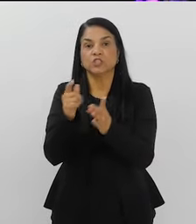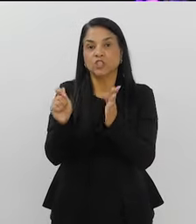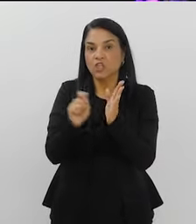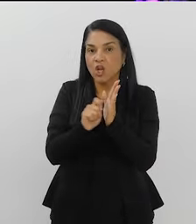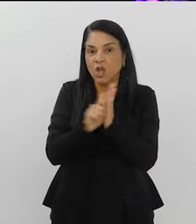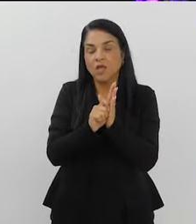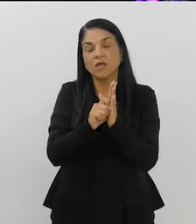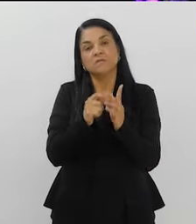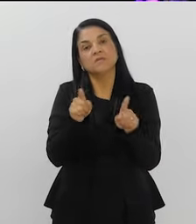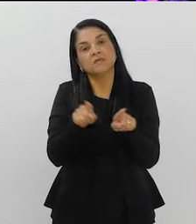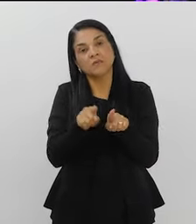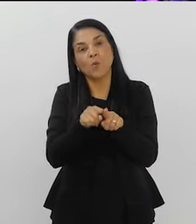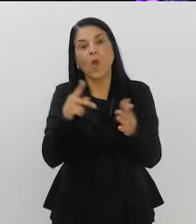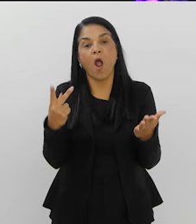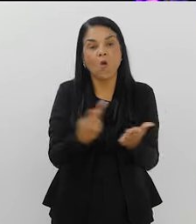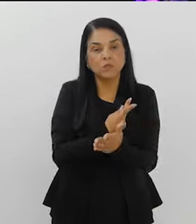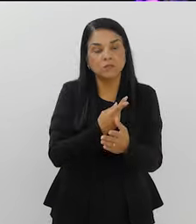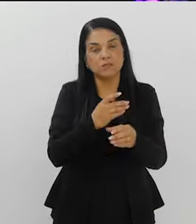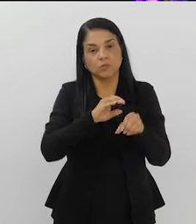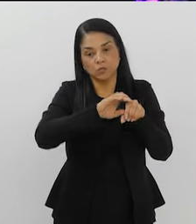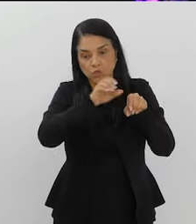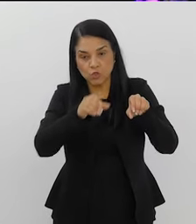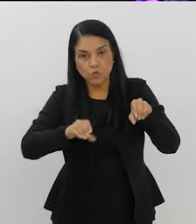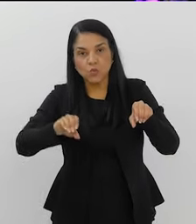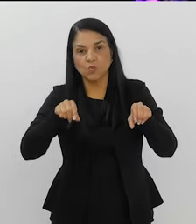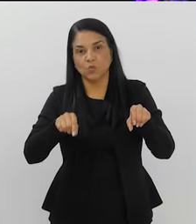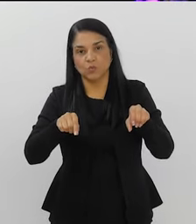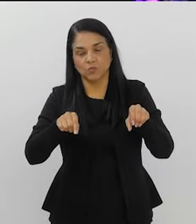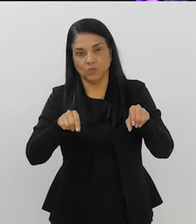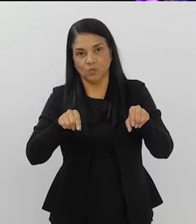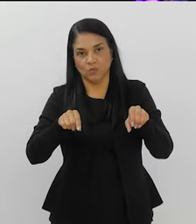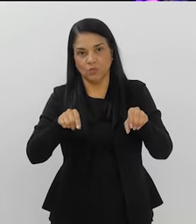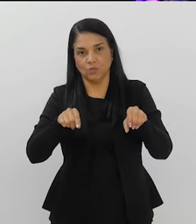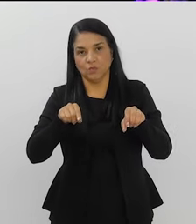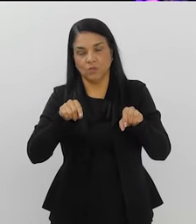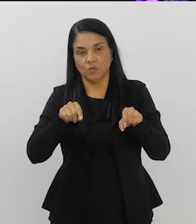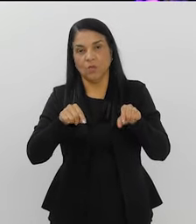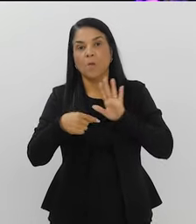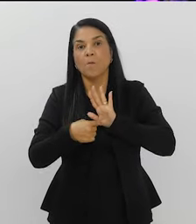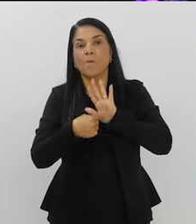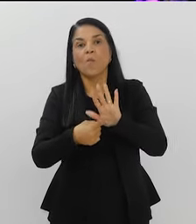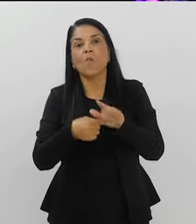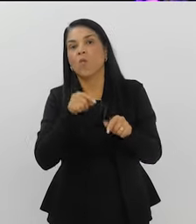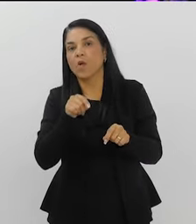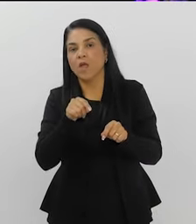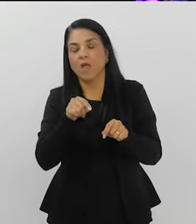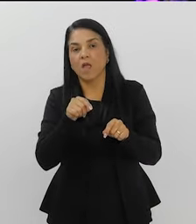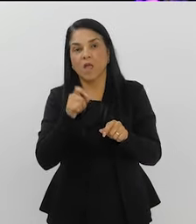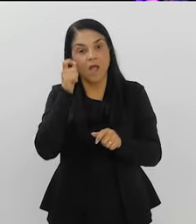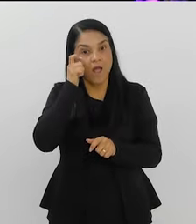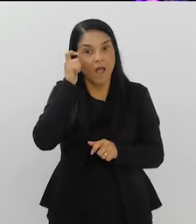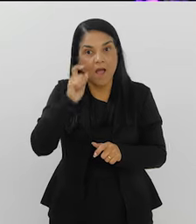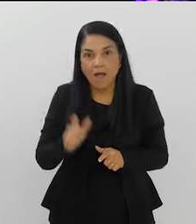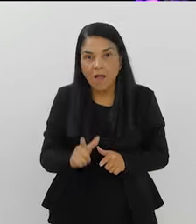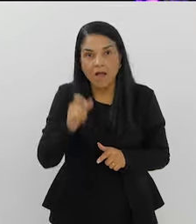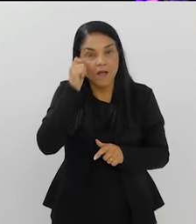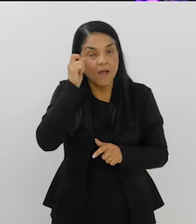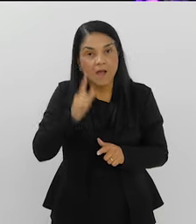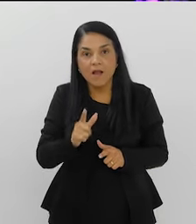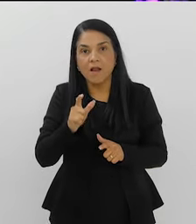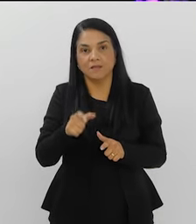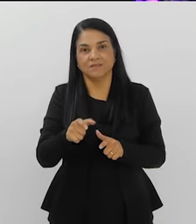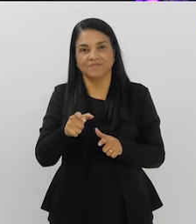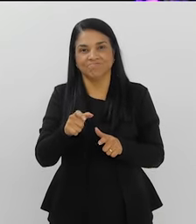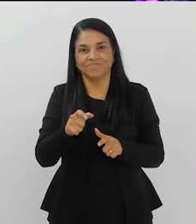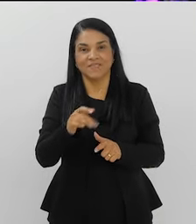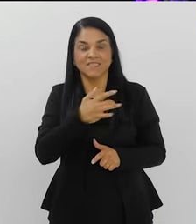gente saber o que está acontecendo com os nossos esgotos. No fim das contas, eles acabam falando sobre um sinal de alerta sobre questões de saúde